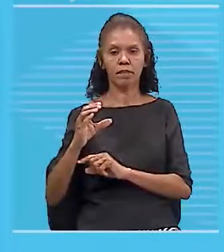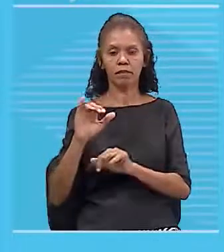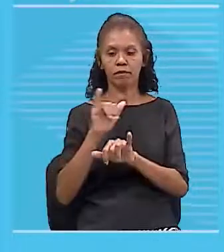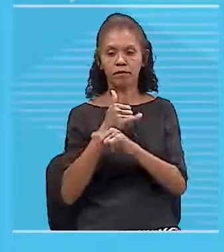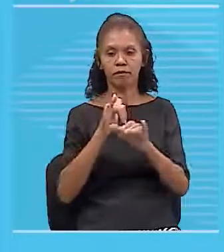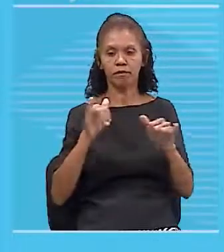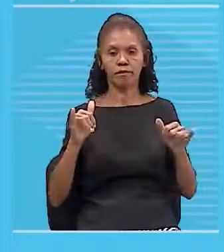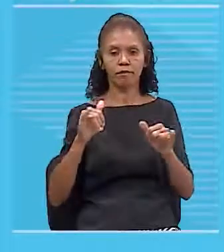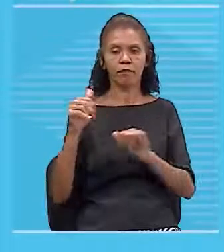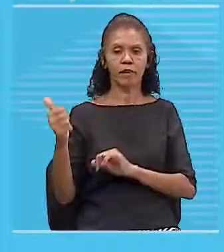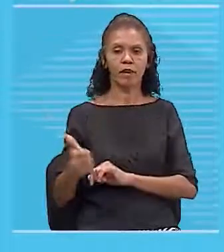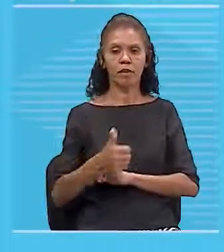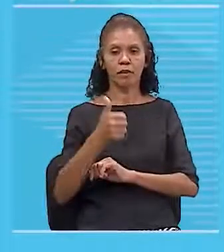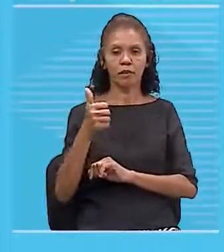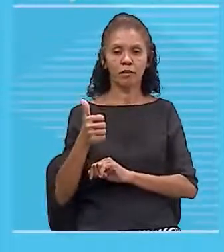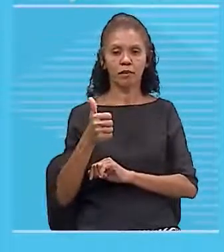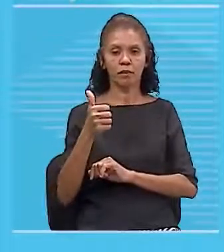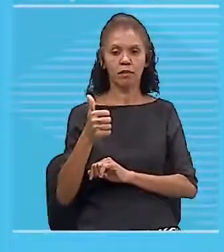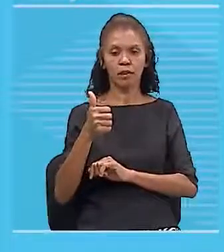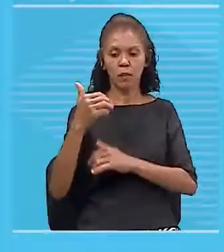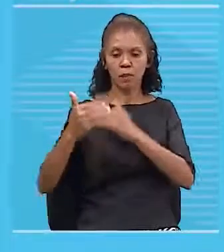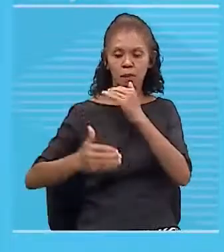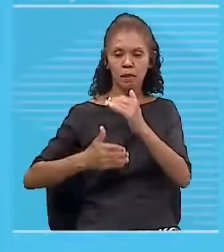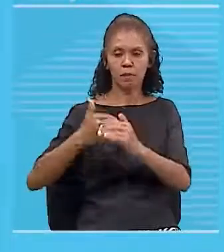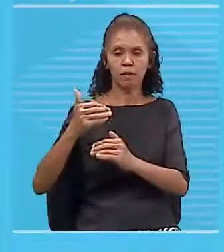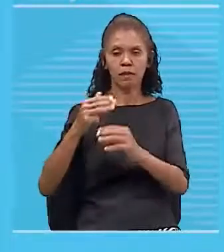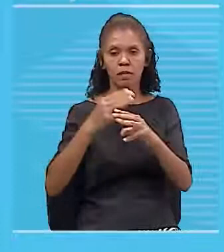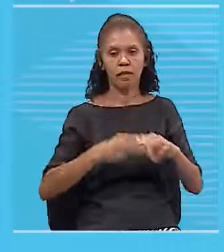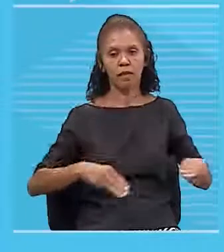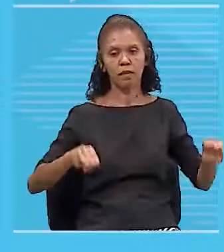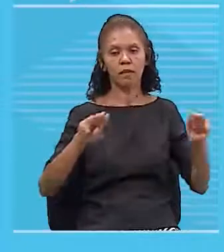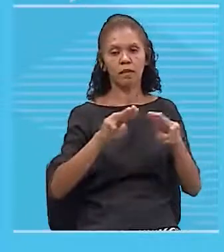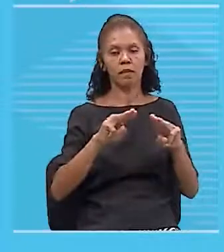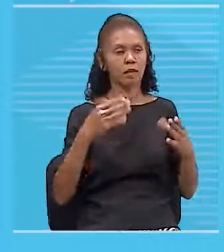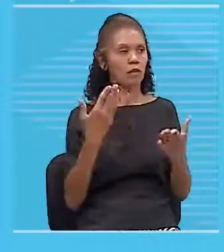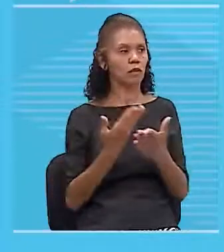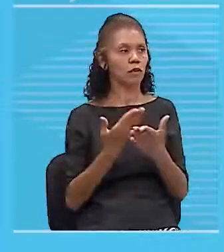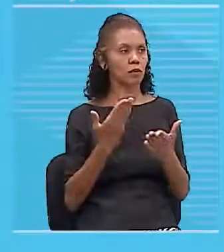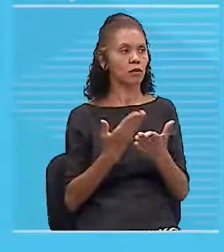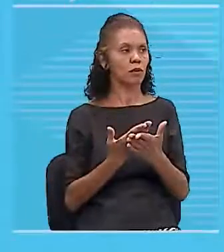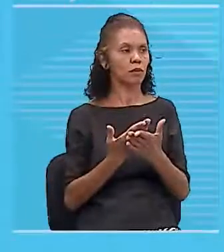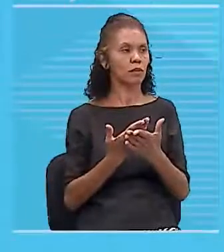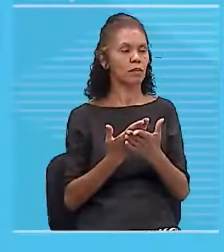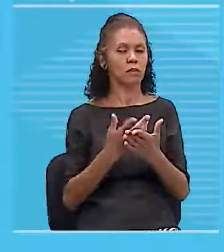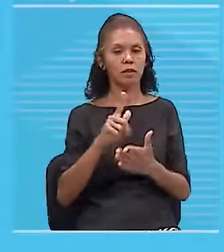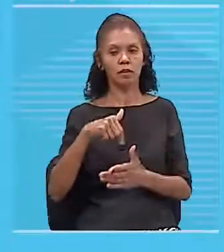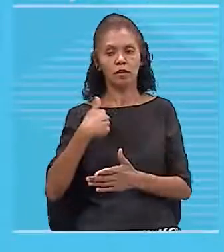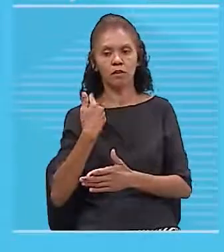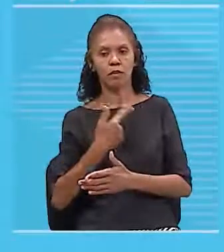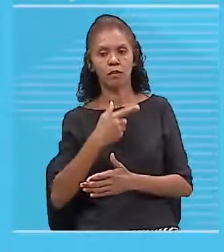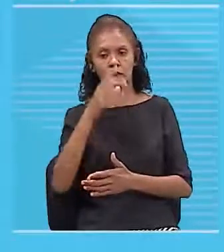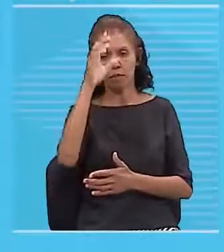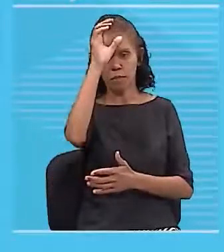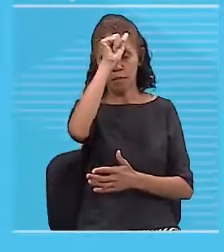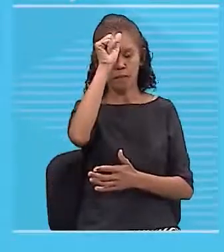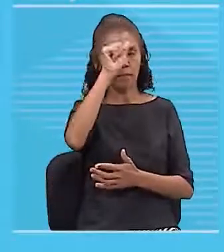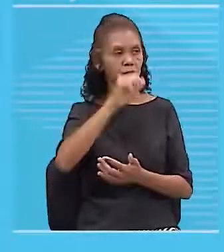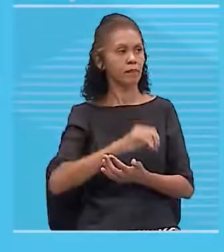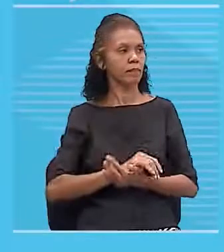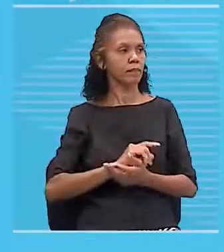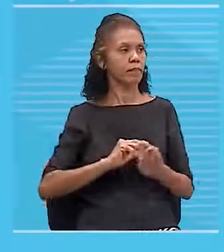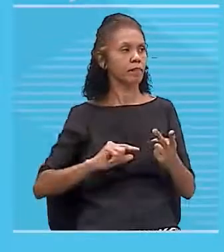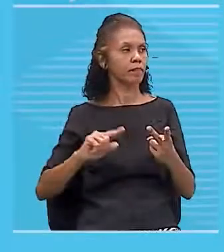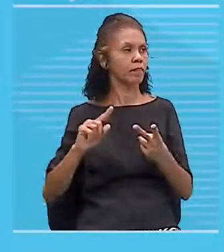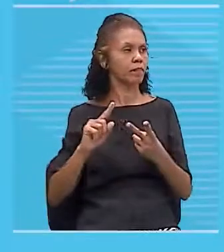Então, esse foi o primeiro fenômeno eletromagnético estudado até então. A gente vai relembrar um pouquinho sobre ele. Além